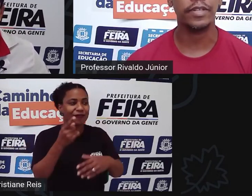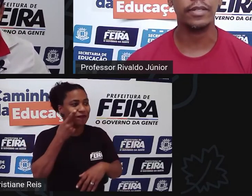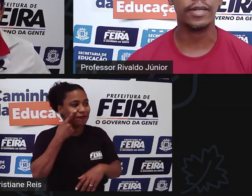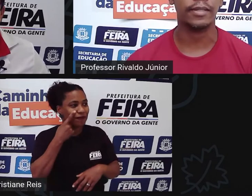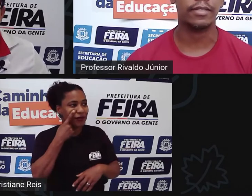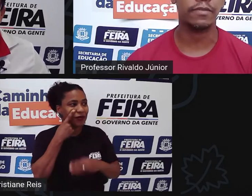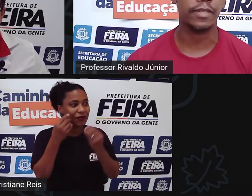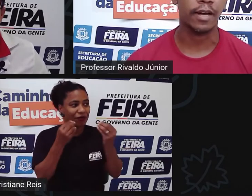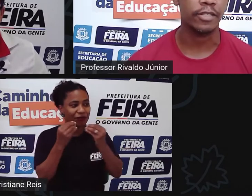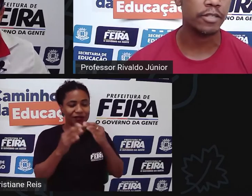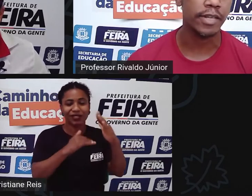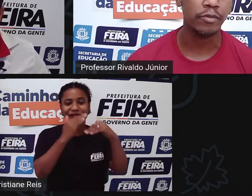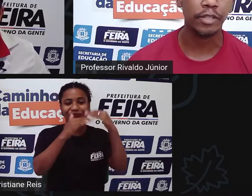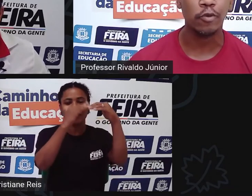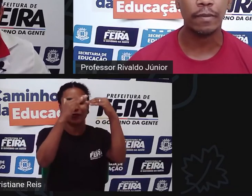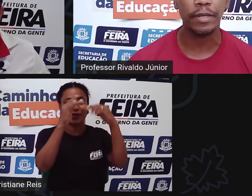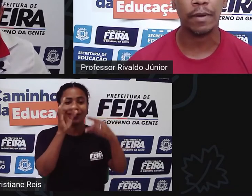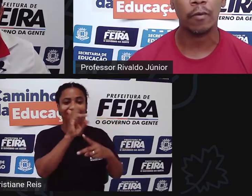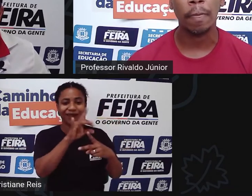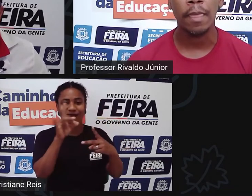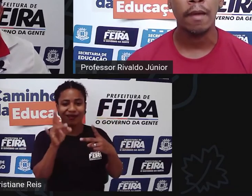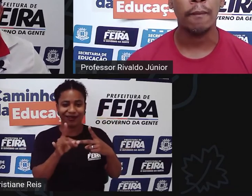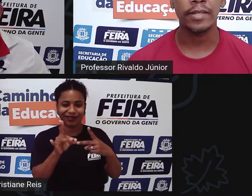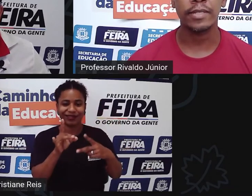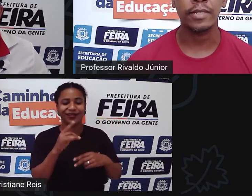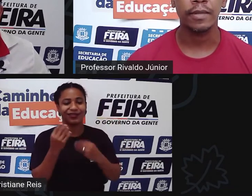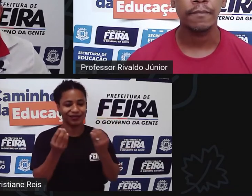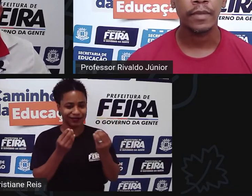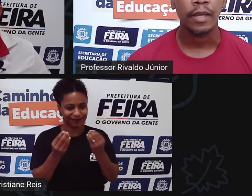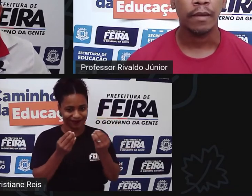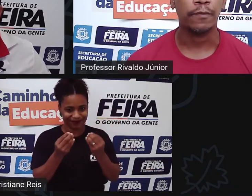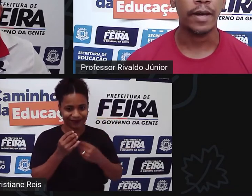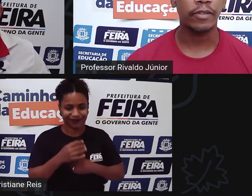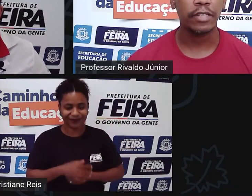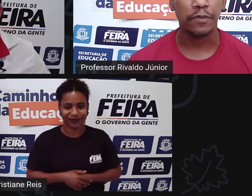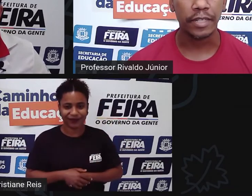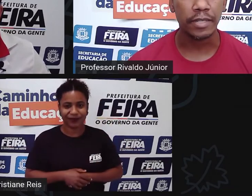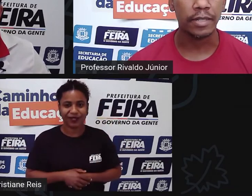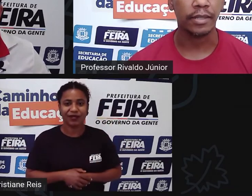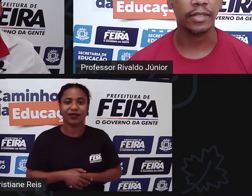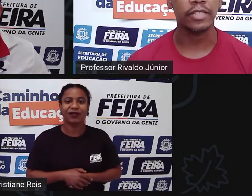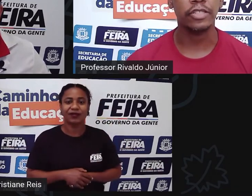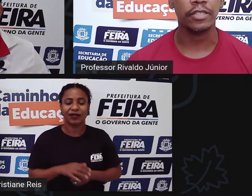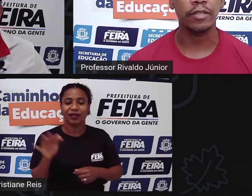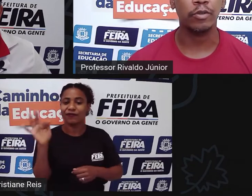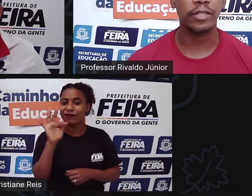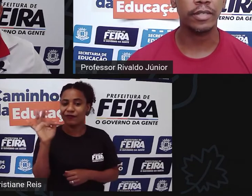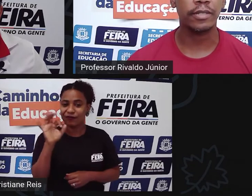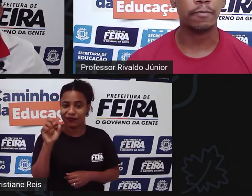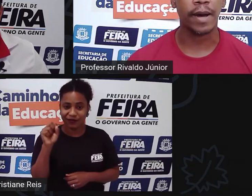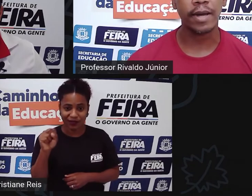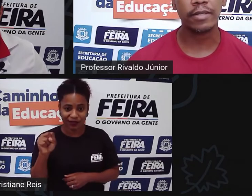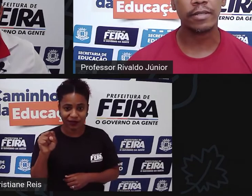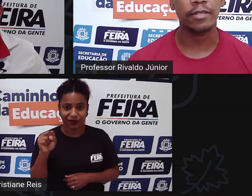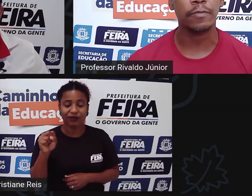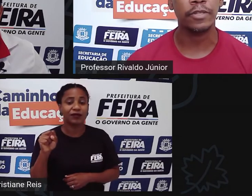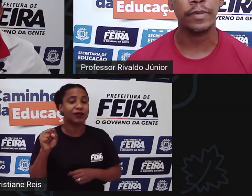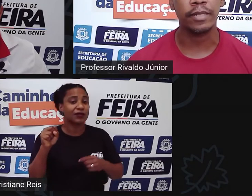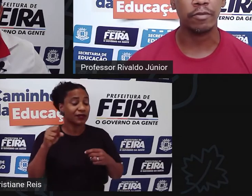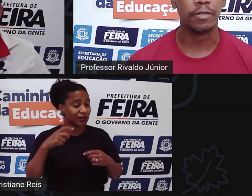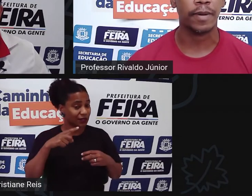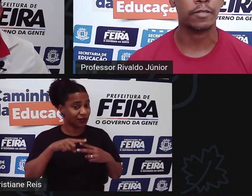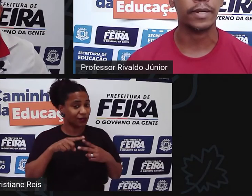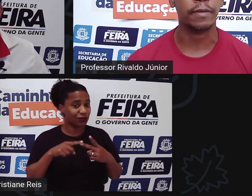se desenvolver em cada atividade isso aí não tem como abrir mão mas assim falando aqui de Feira de Santana a gente tem dois grandes parques que